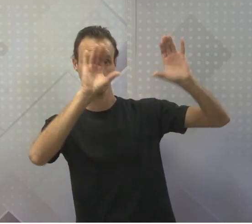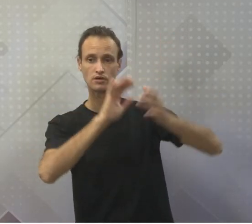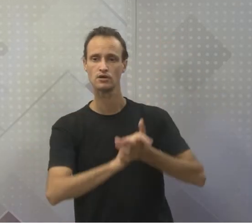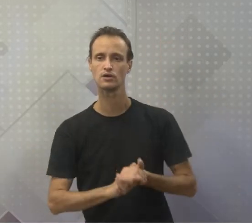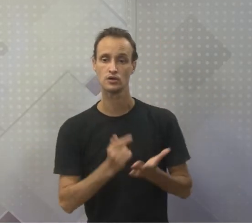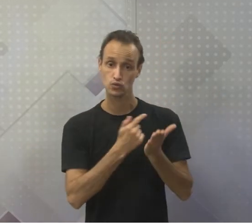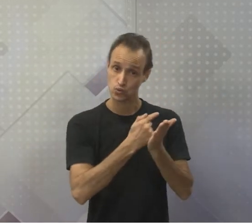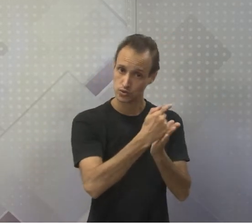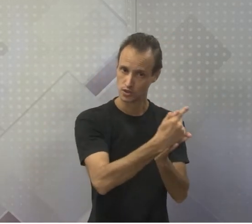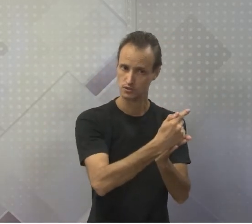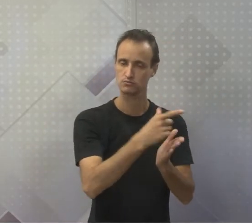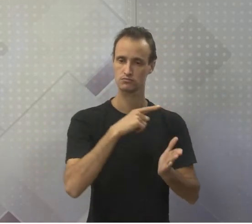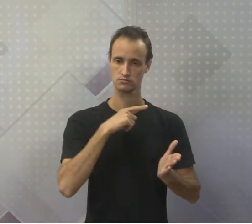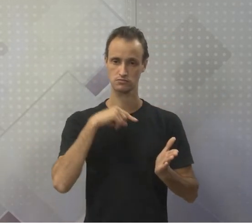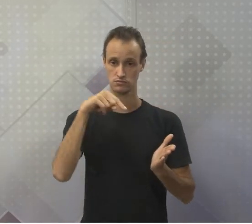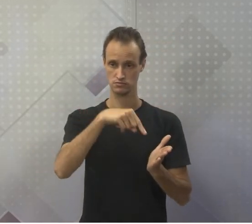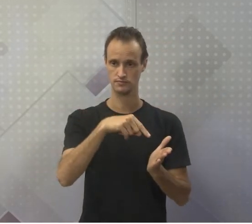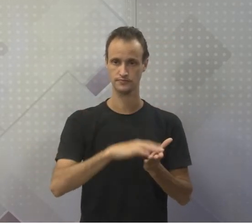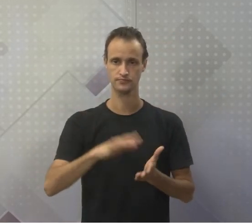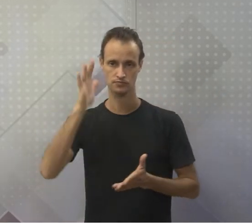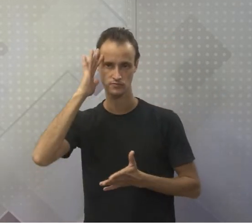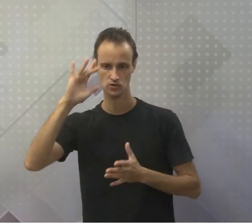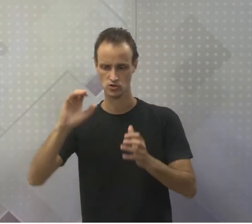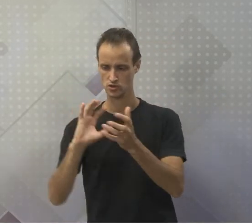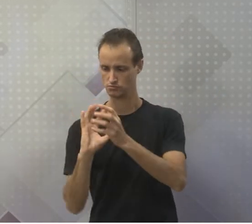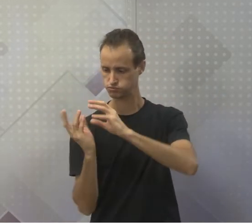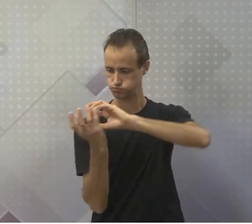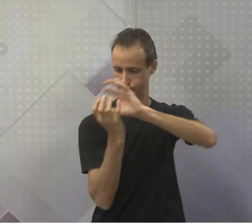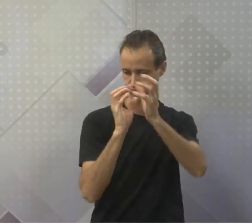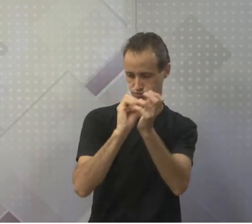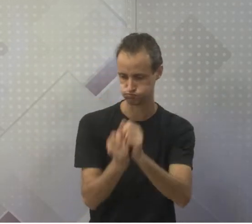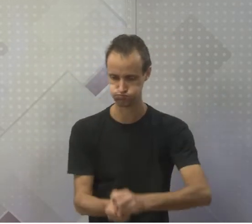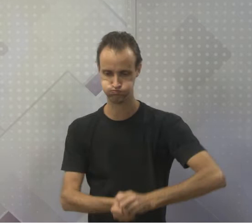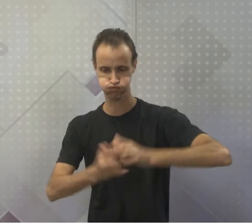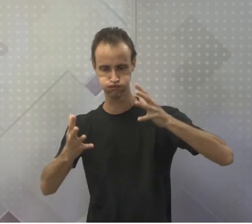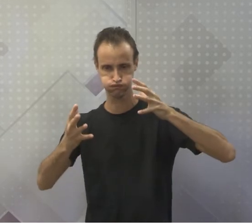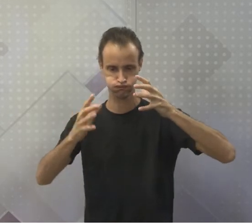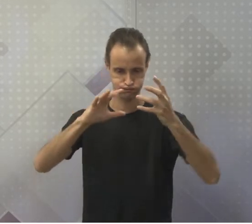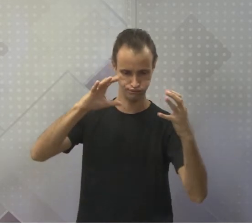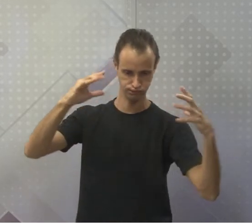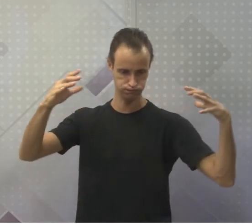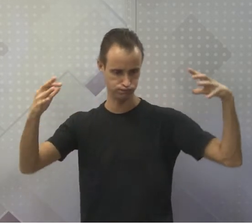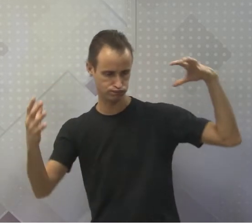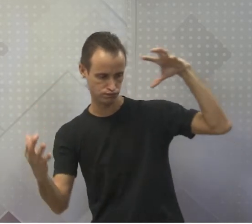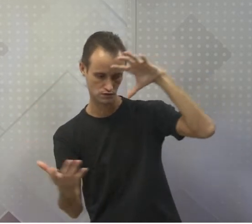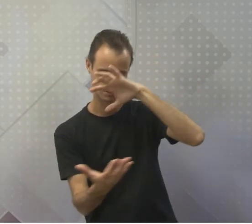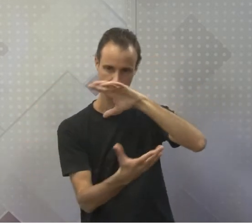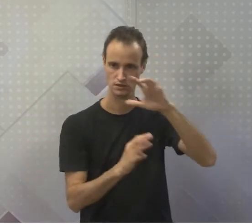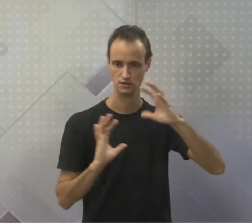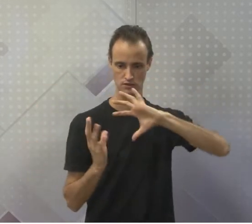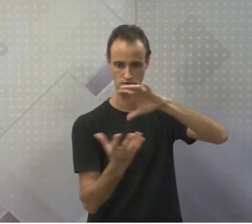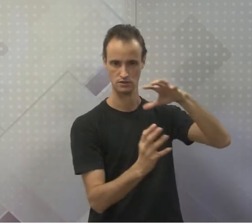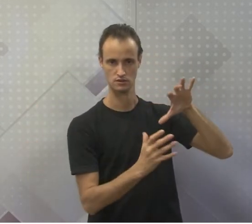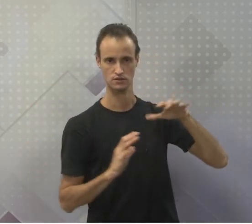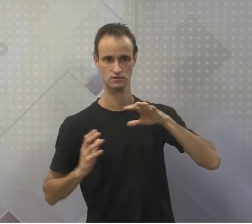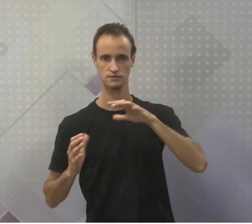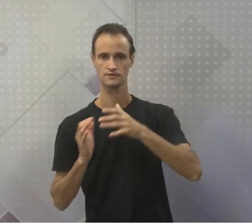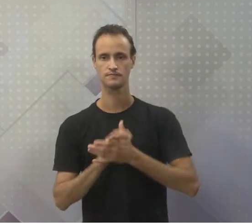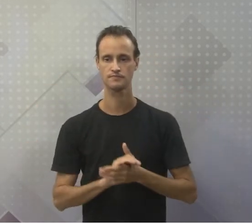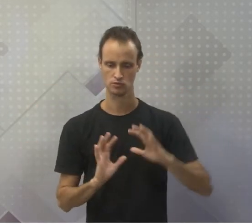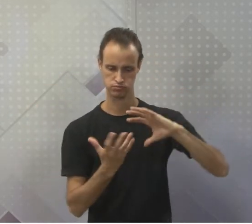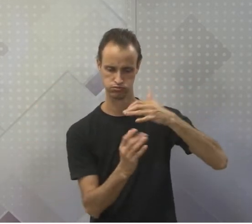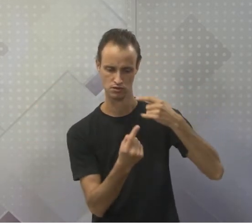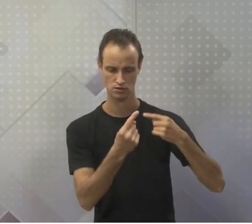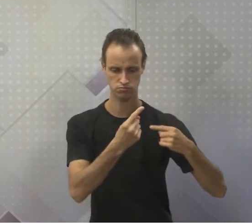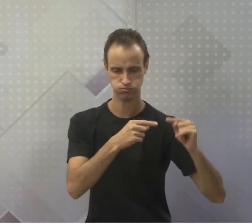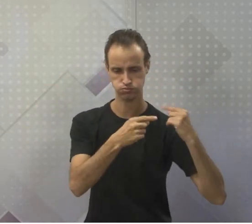que é que a gente fala? A gente fala na teoria do Big Bang, que é a evolução do cosmo, a terra prebiótica, a